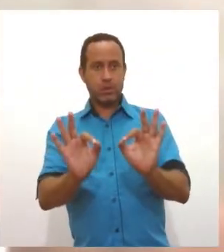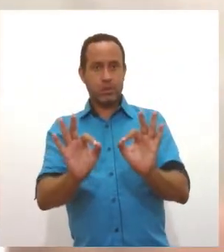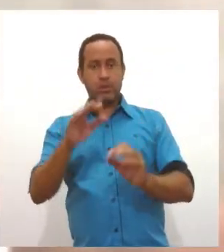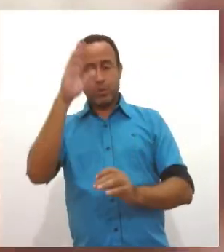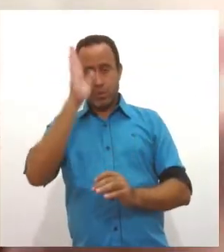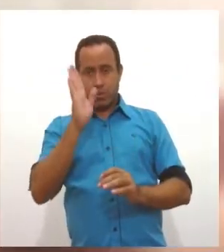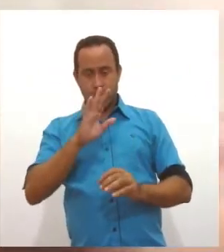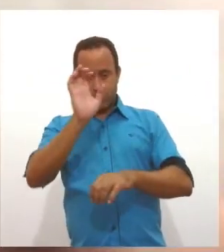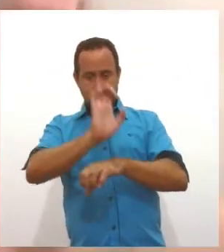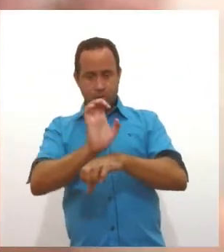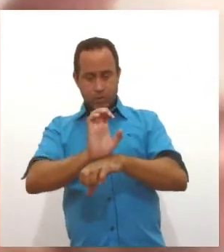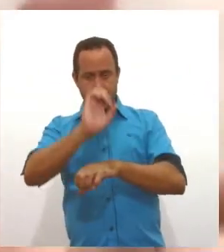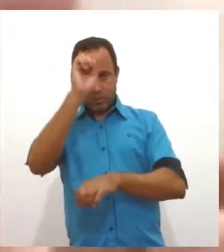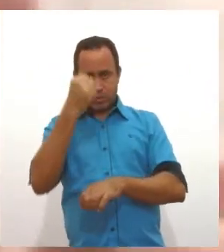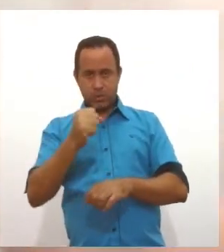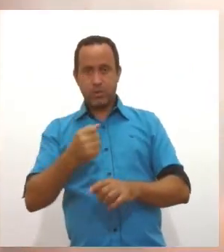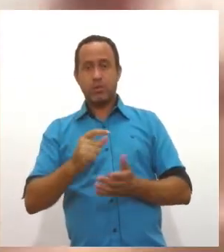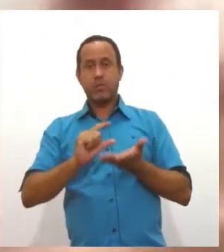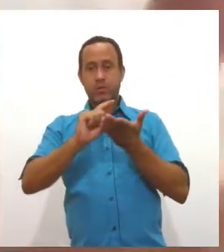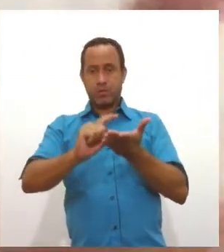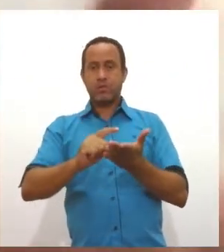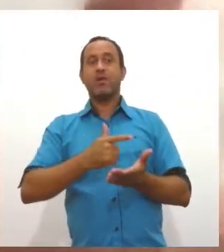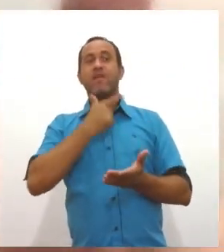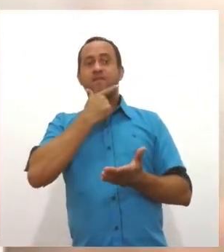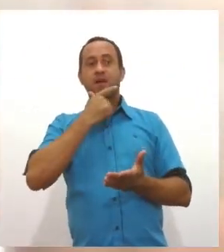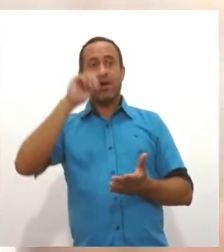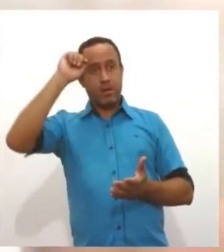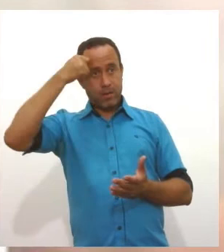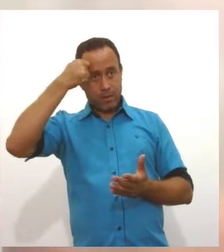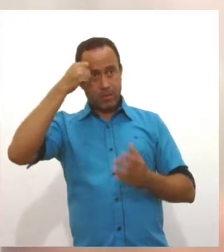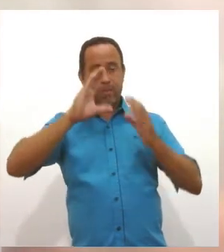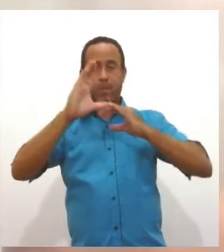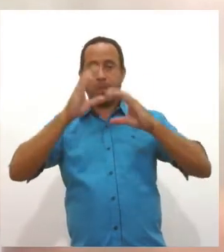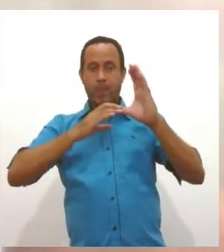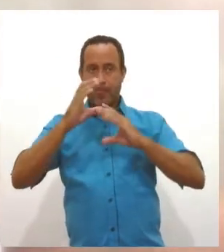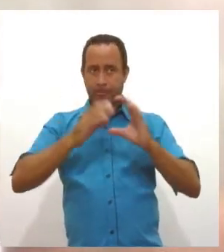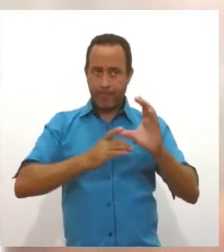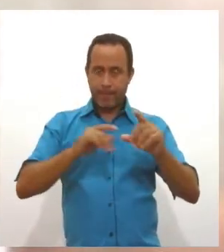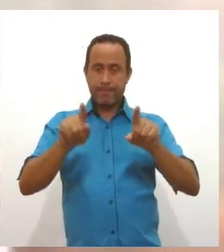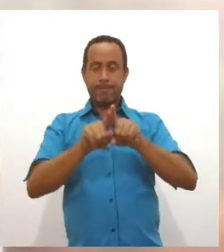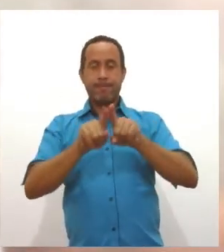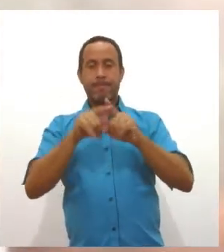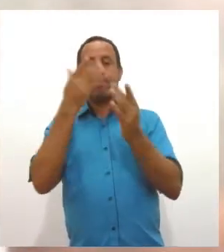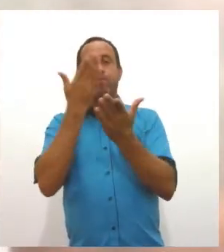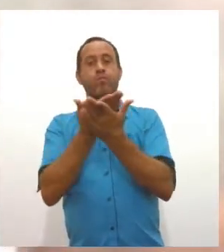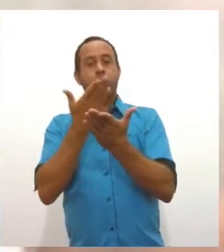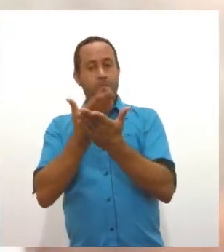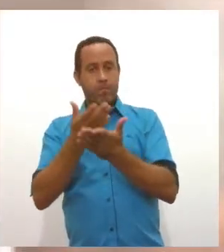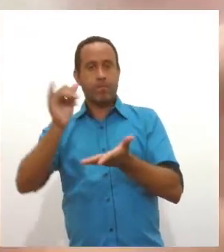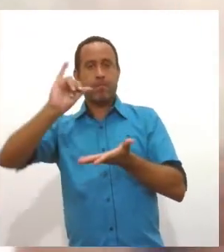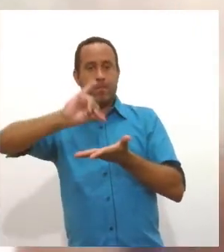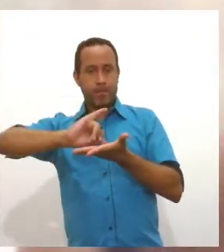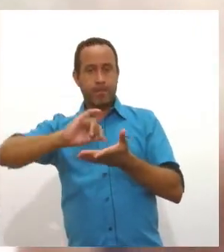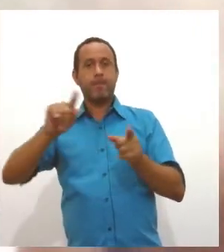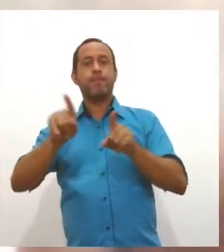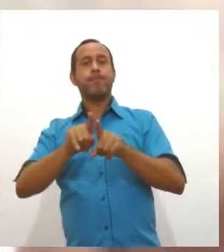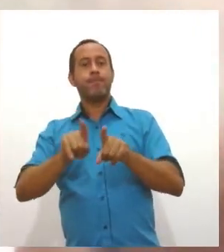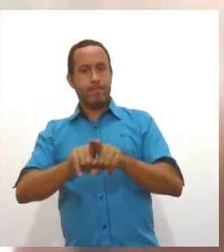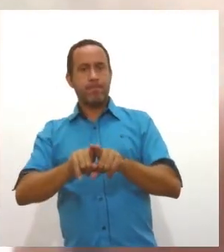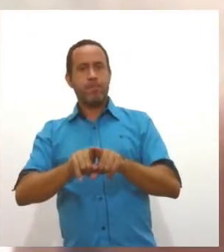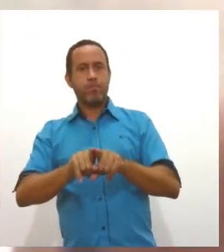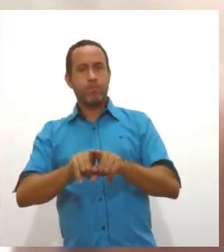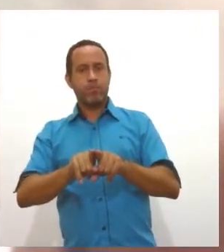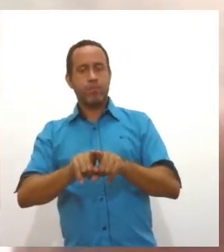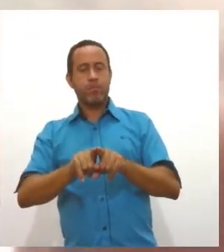de Sergipe, nós temos as cotas em 10% para os concursos públicos. A capital sergipana também em 10%. Não é um